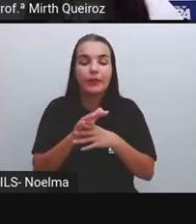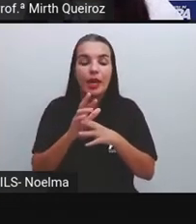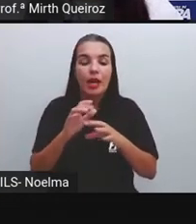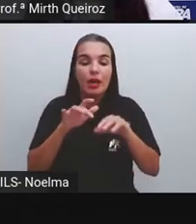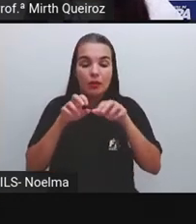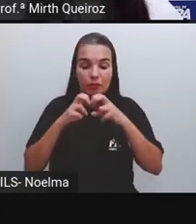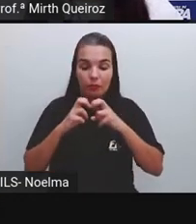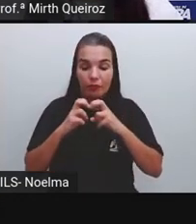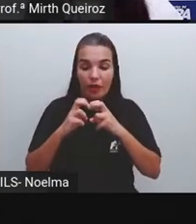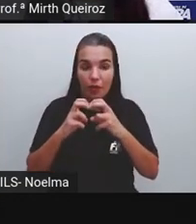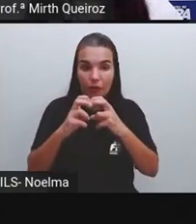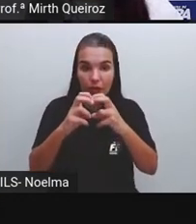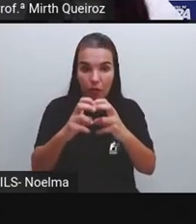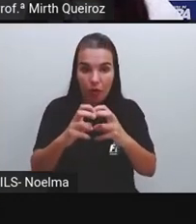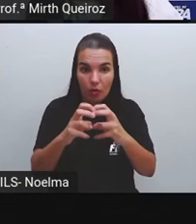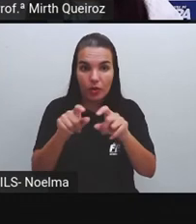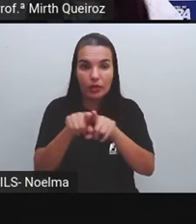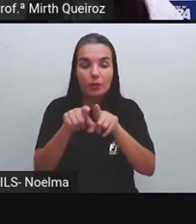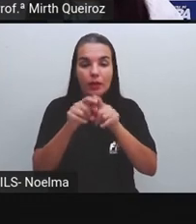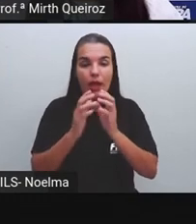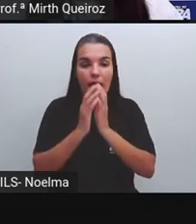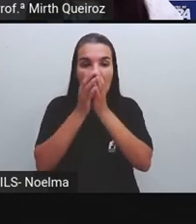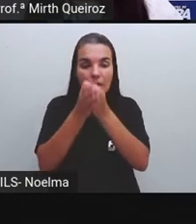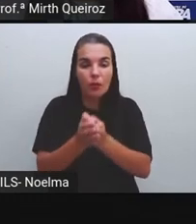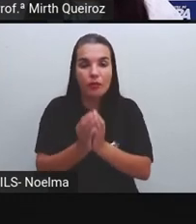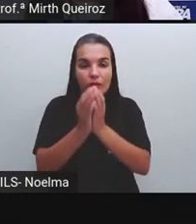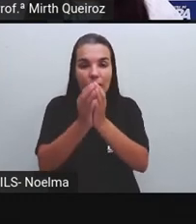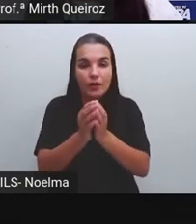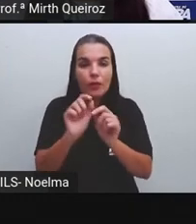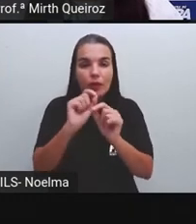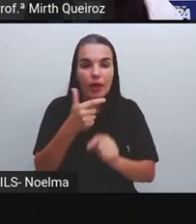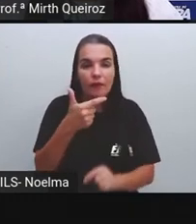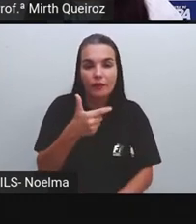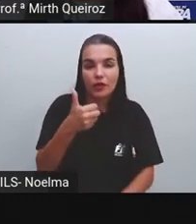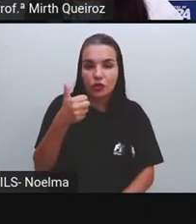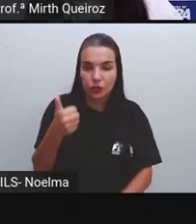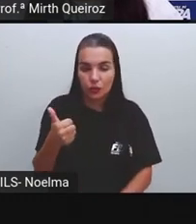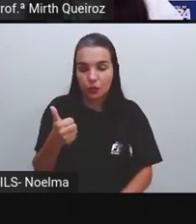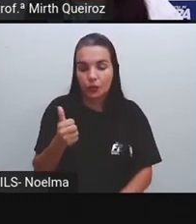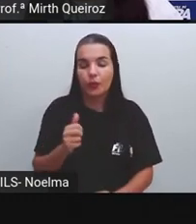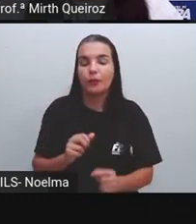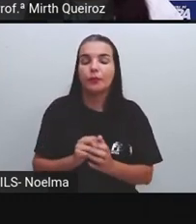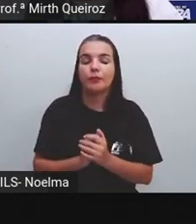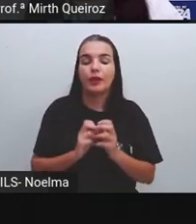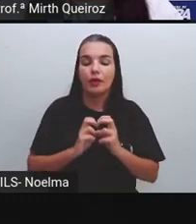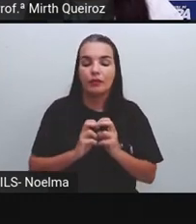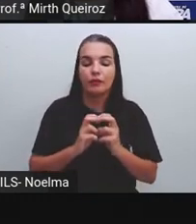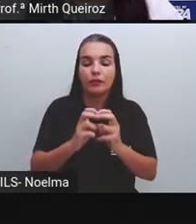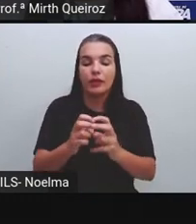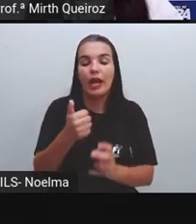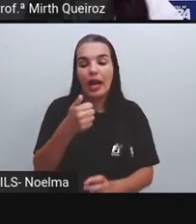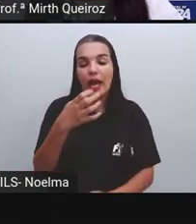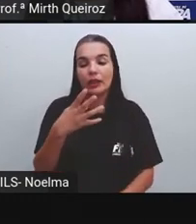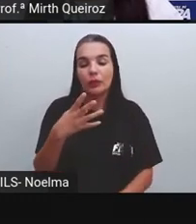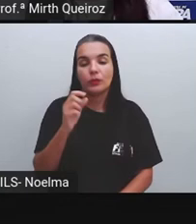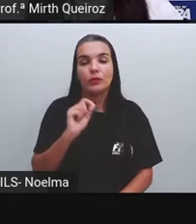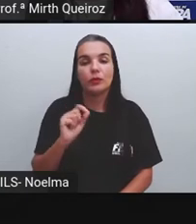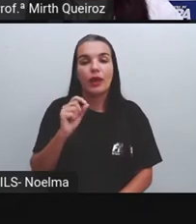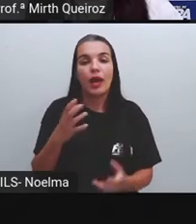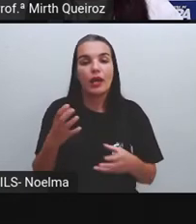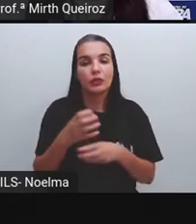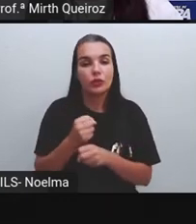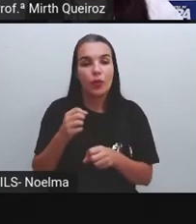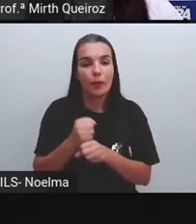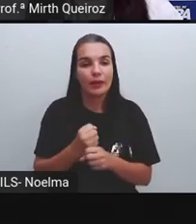ferroviário foram 21% e o aquaviário 14%. Para isso nós vamos utilizar